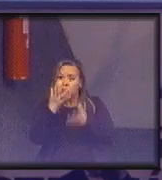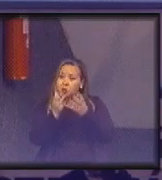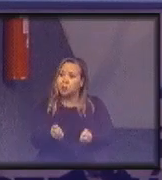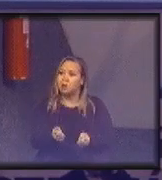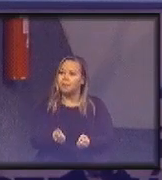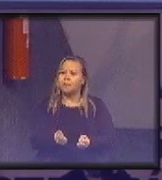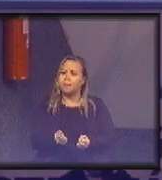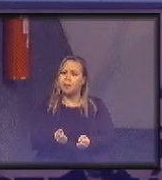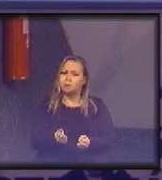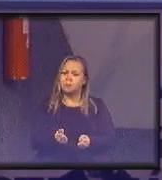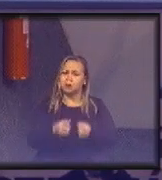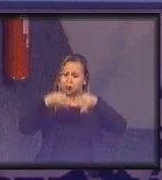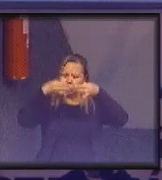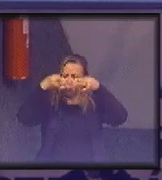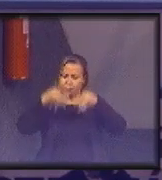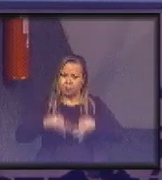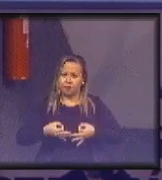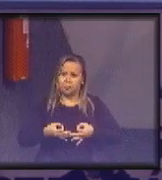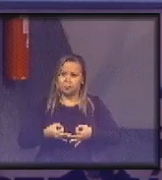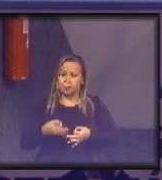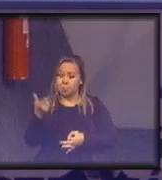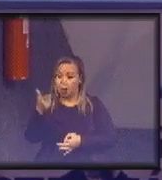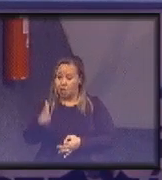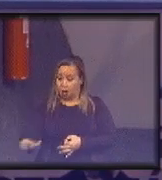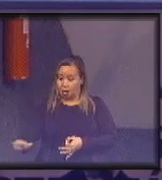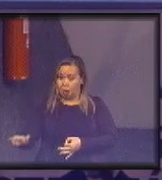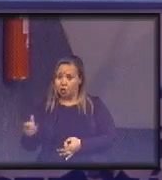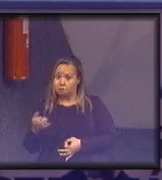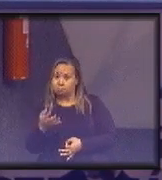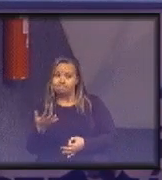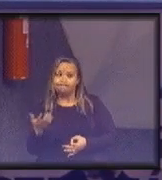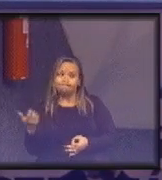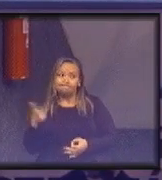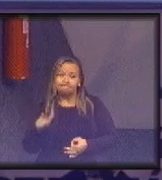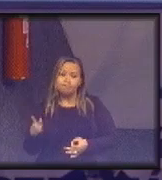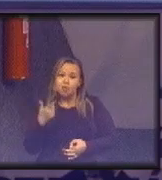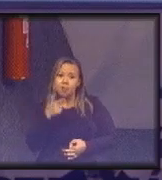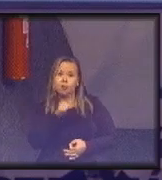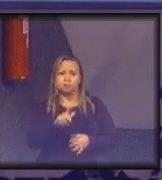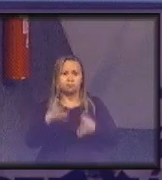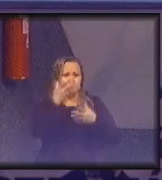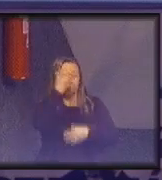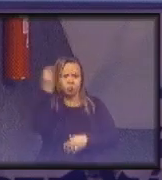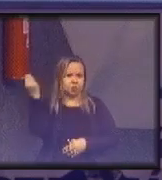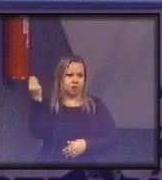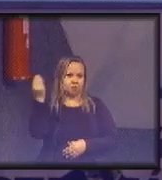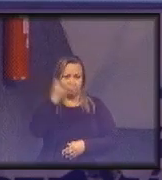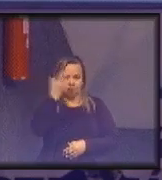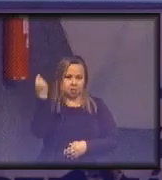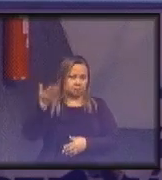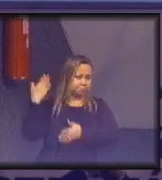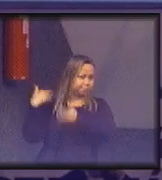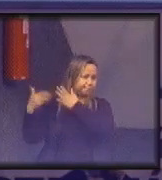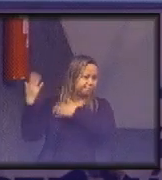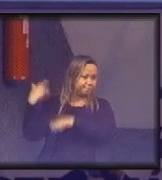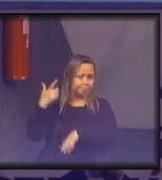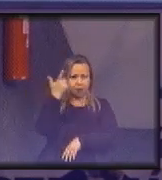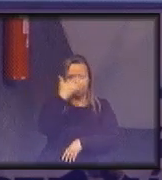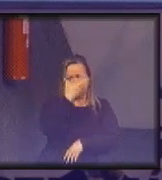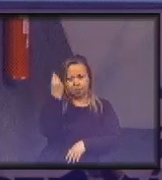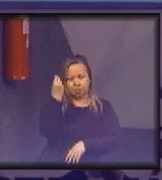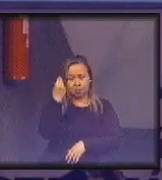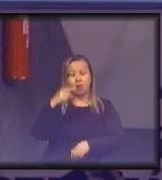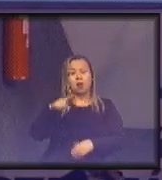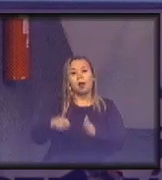forma eficiente recuperar aquilo que nós transformamos. Esquece. A gente tem que aprender, primeiro tem que